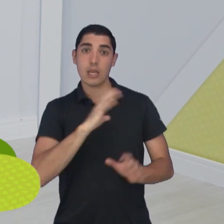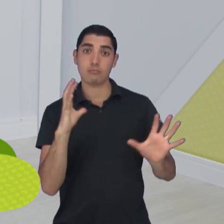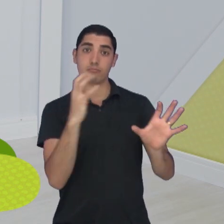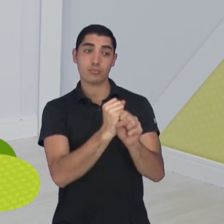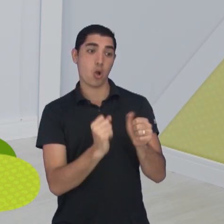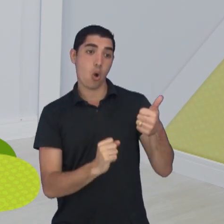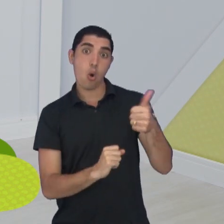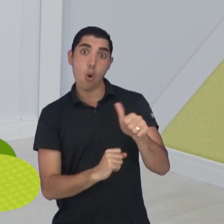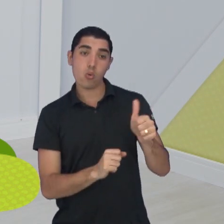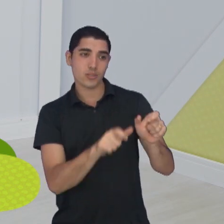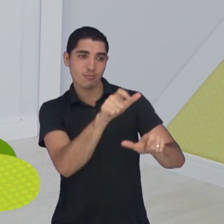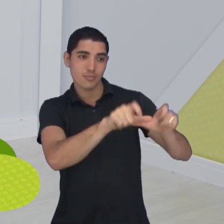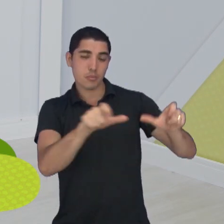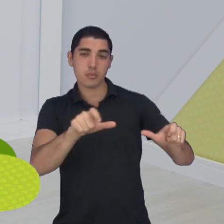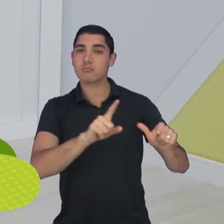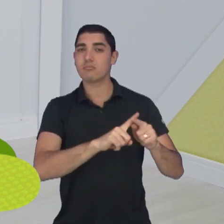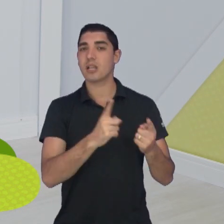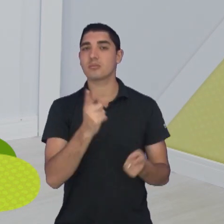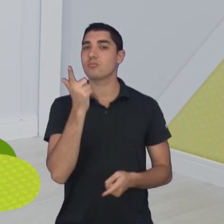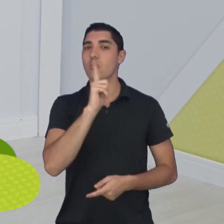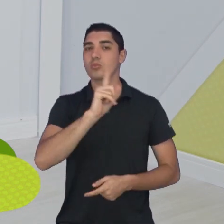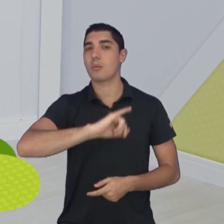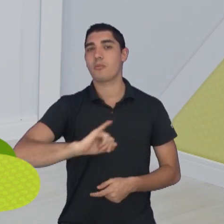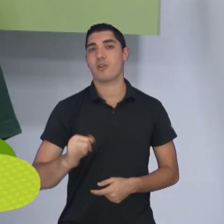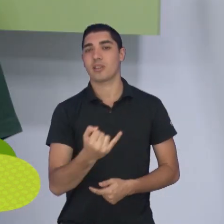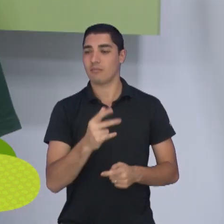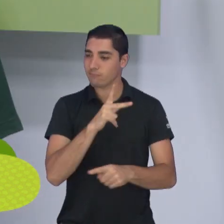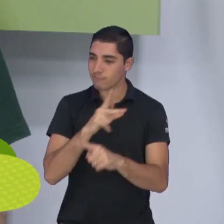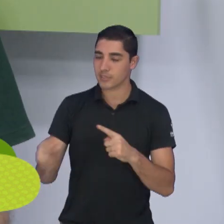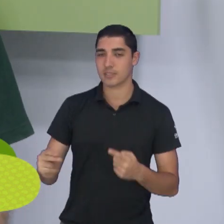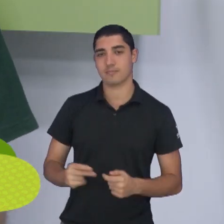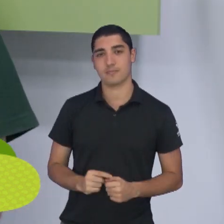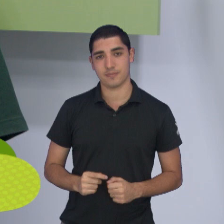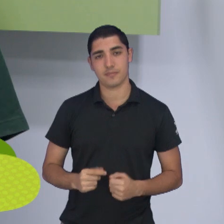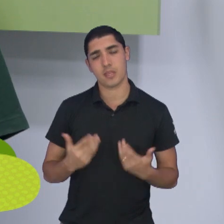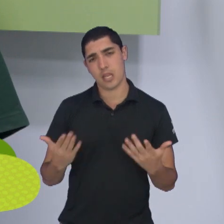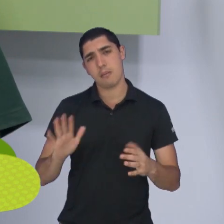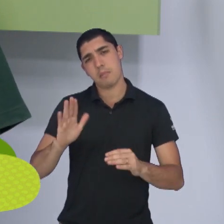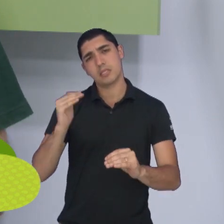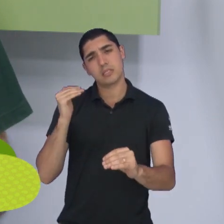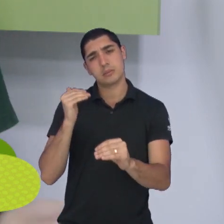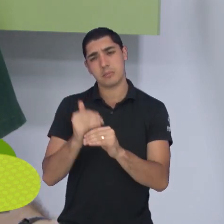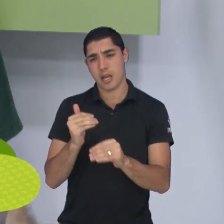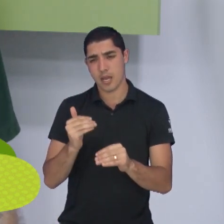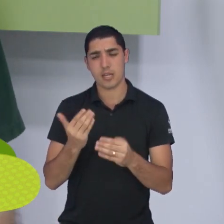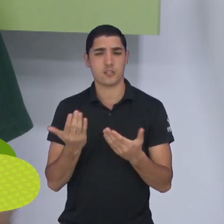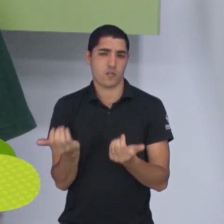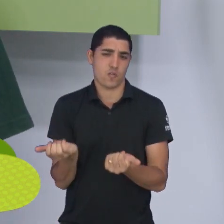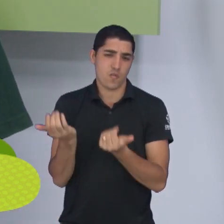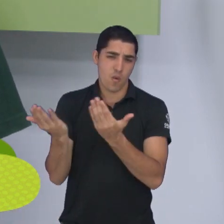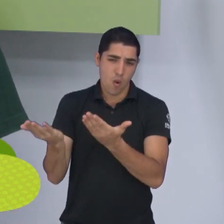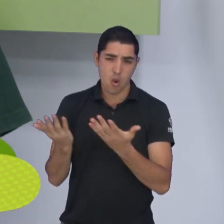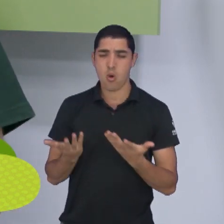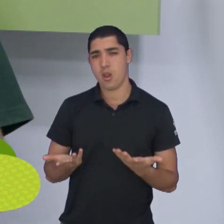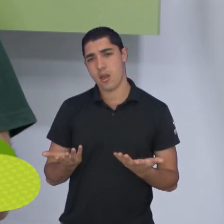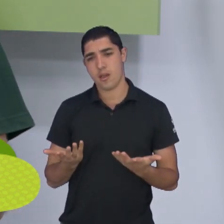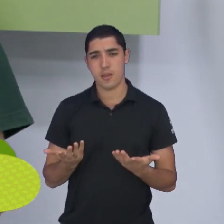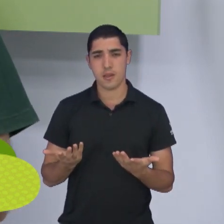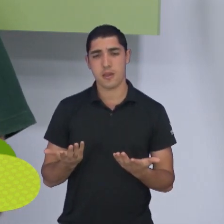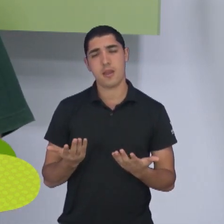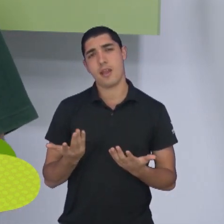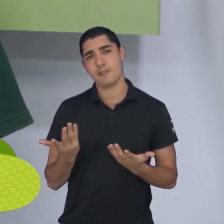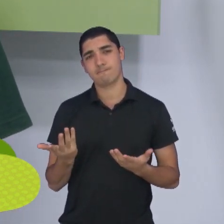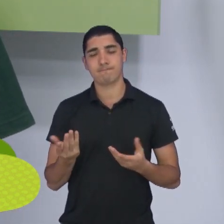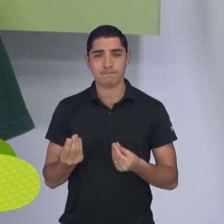aproveitar essa vantagem numérica dentro de campo e reverter em gols. É, mas um empate é aquele negócio. Um empate fora de casa, por